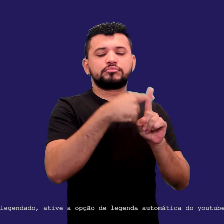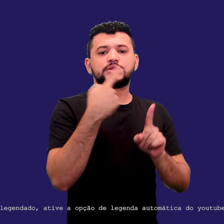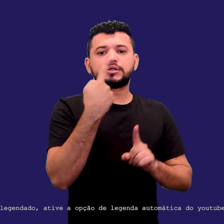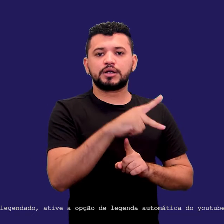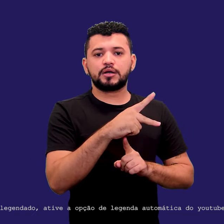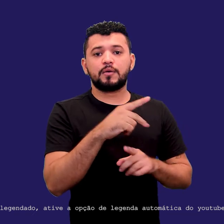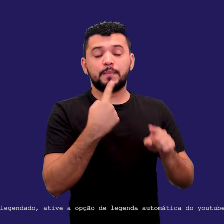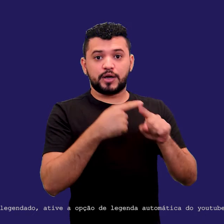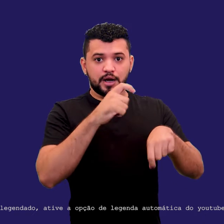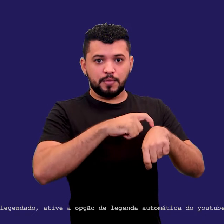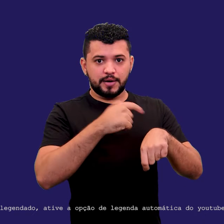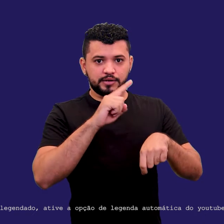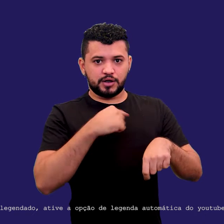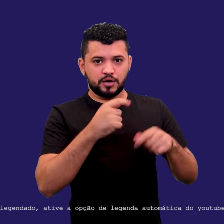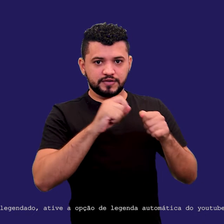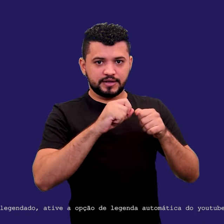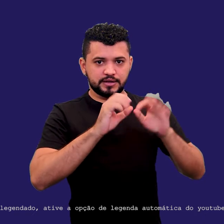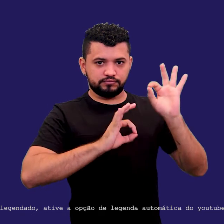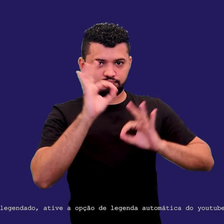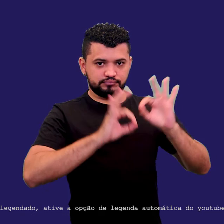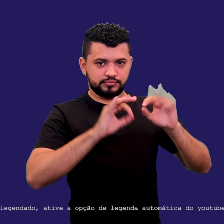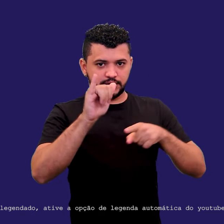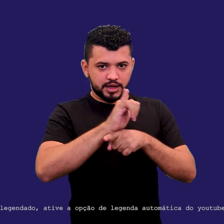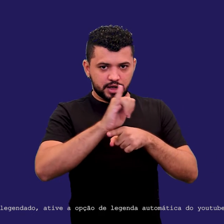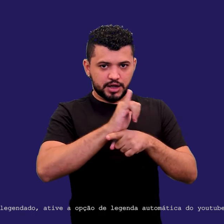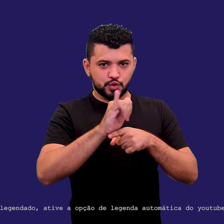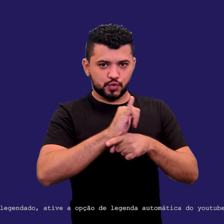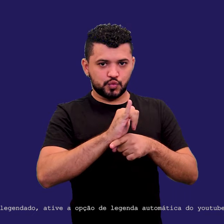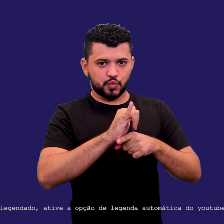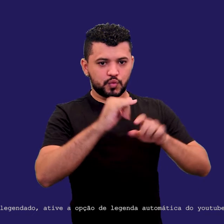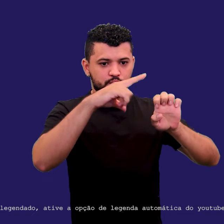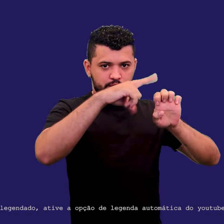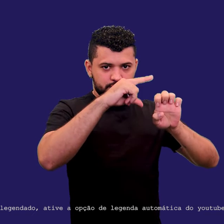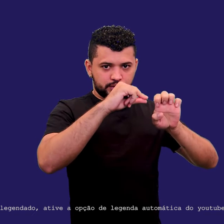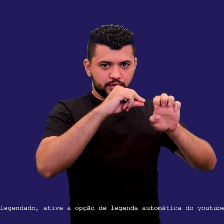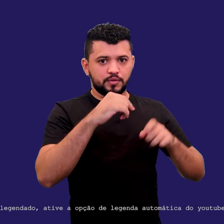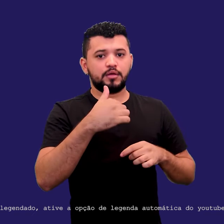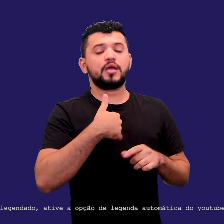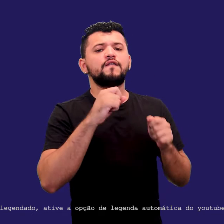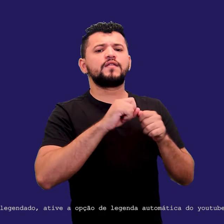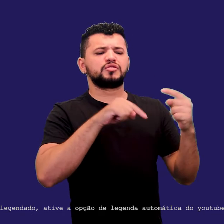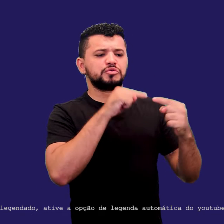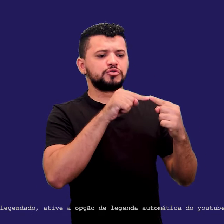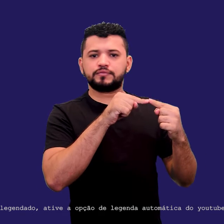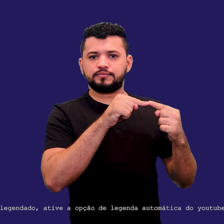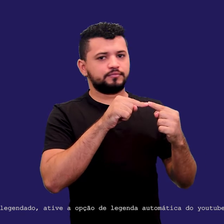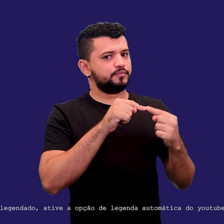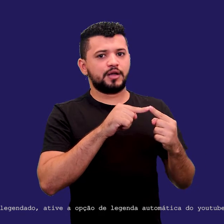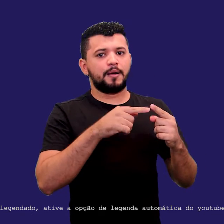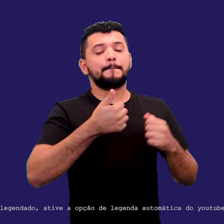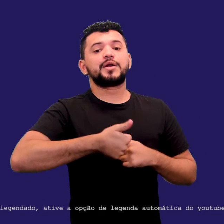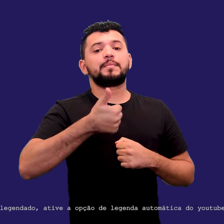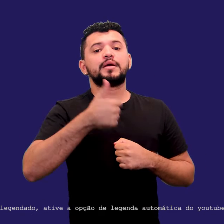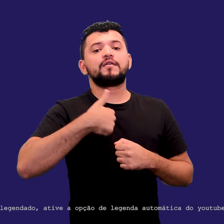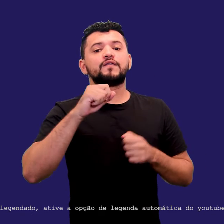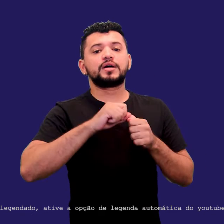estratégico para um negócio, eu não começo desenvolvendo objetivos, eu começo a fazer o meu dever de casa, que é o meu,